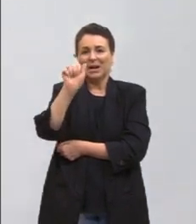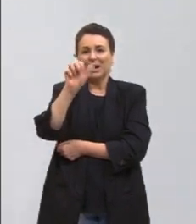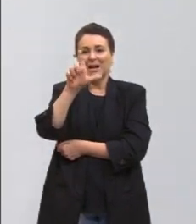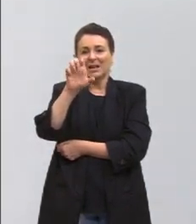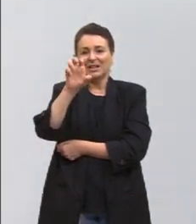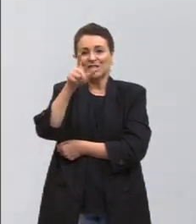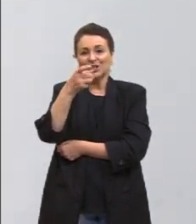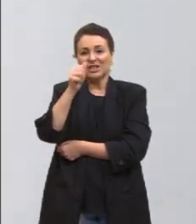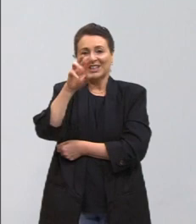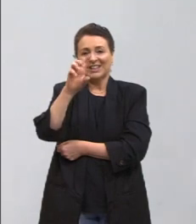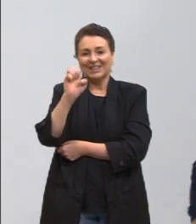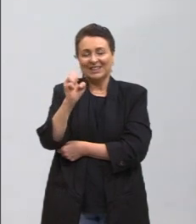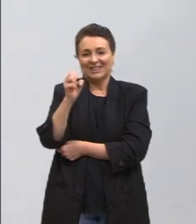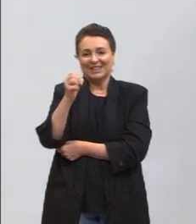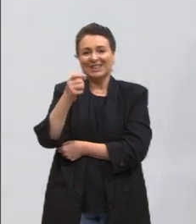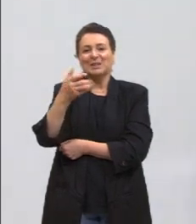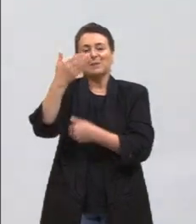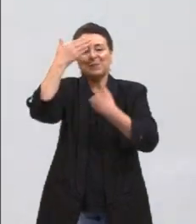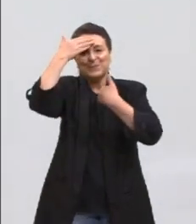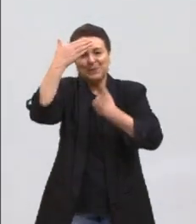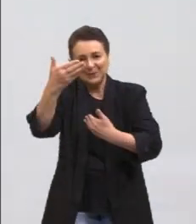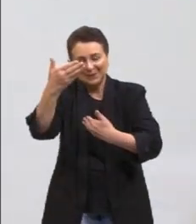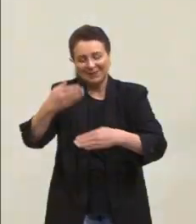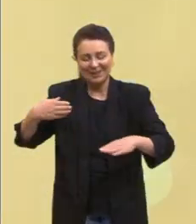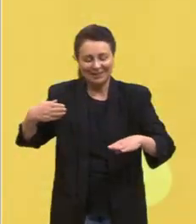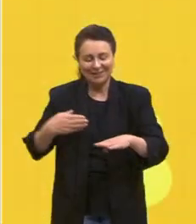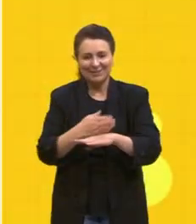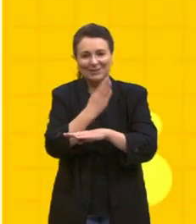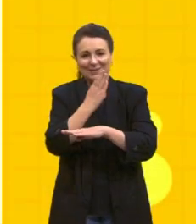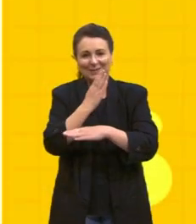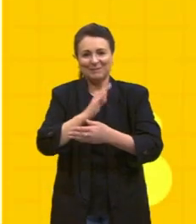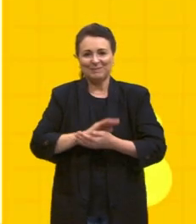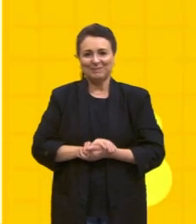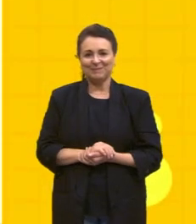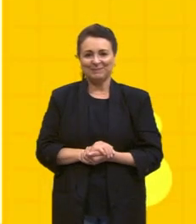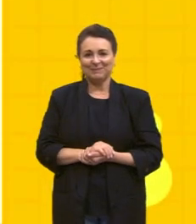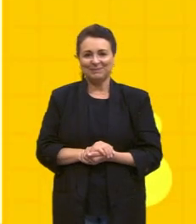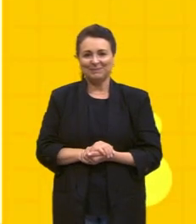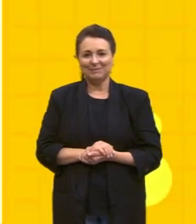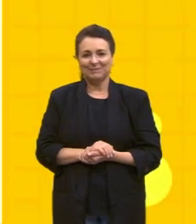muito obrigado. Partiu passar. Partiu passar. Partiu